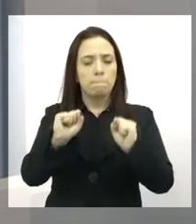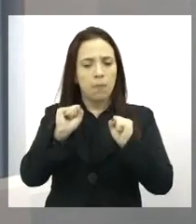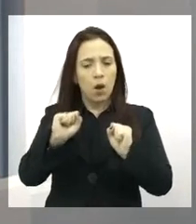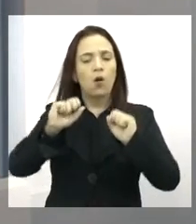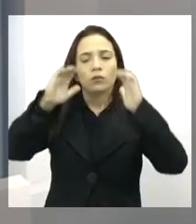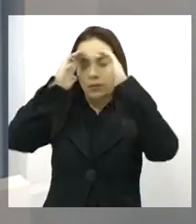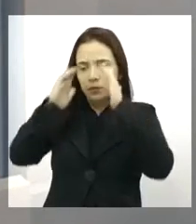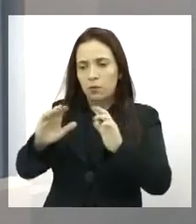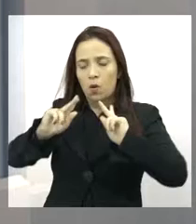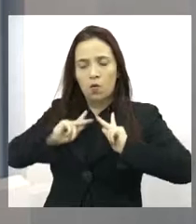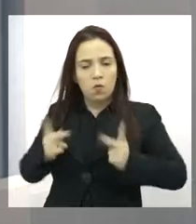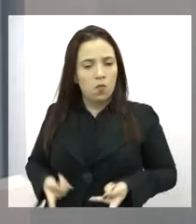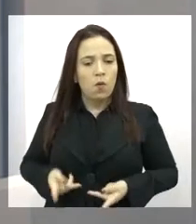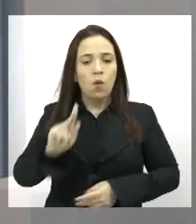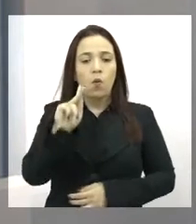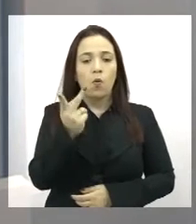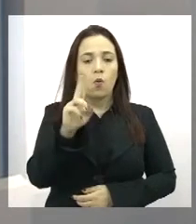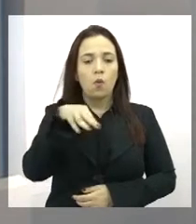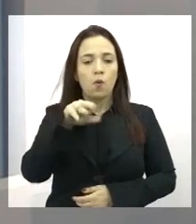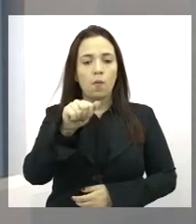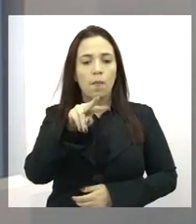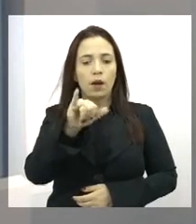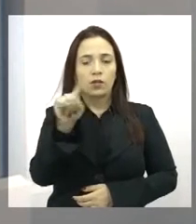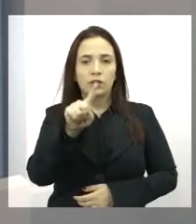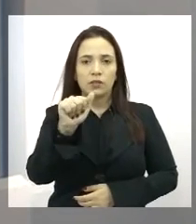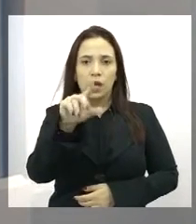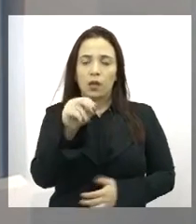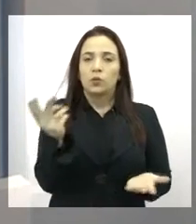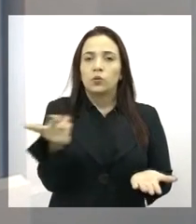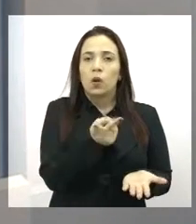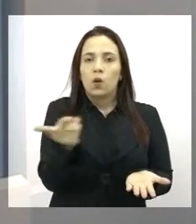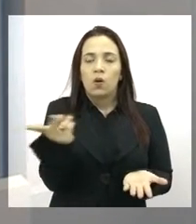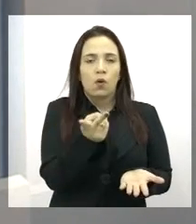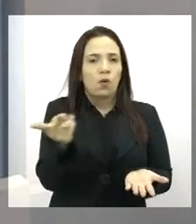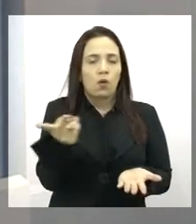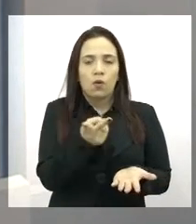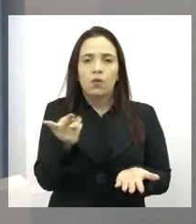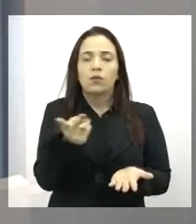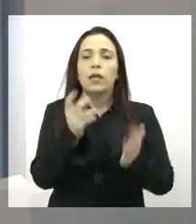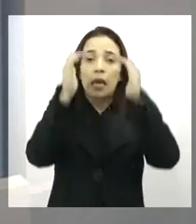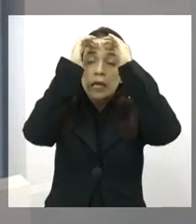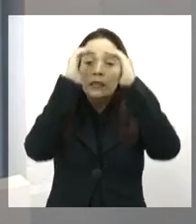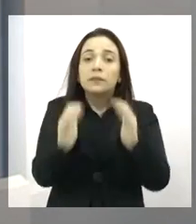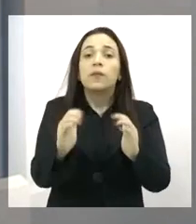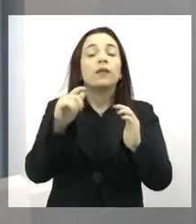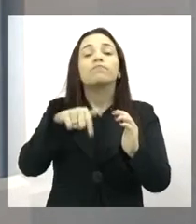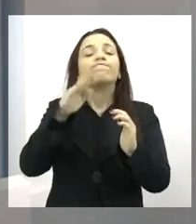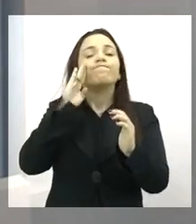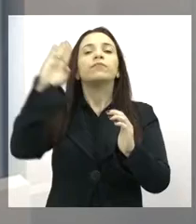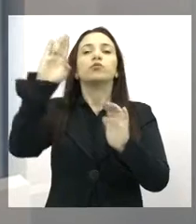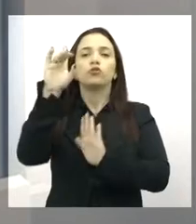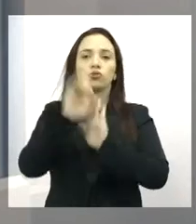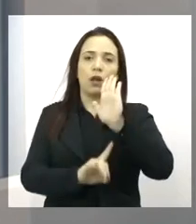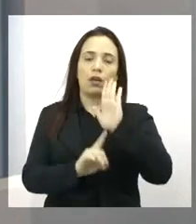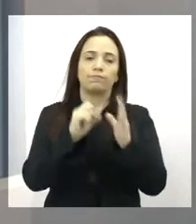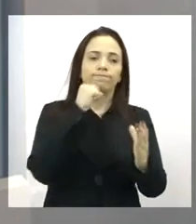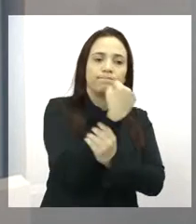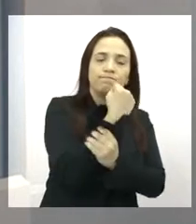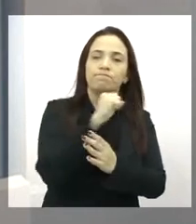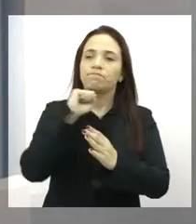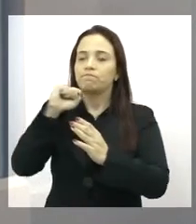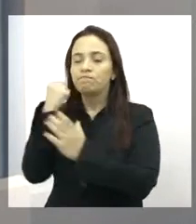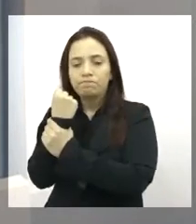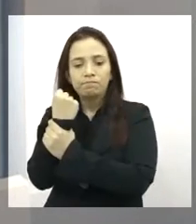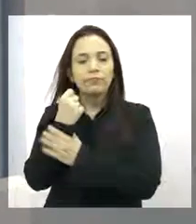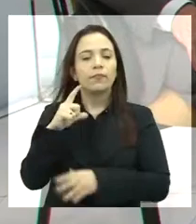normal ou parto cesário, ambos têm que ser humanizados. Ou seja, ambos têm que ser realizados respeitando os direitos das mulheres, né?